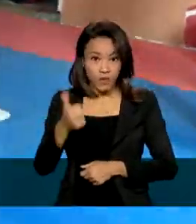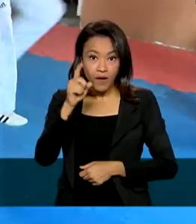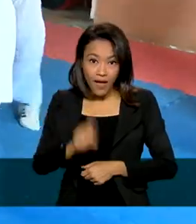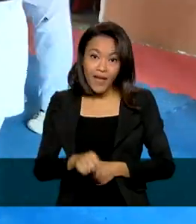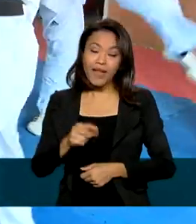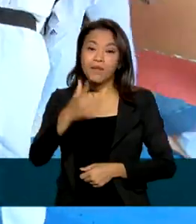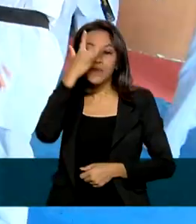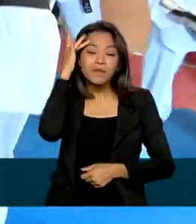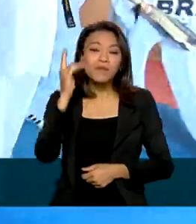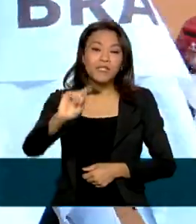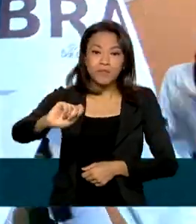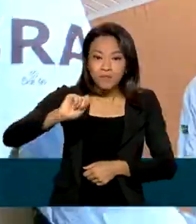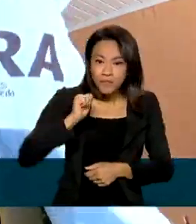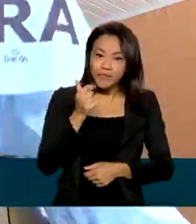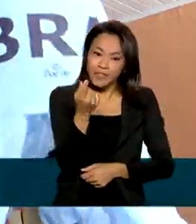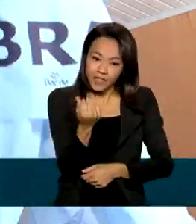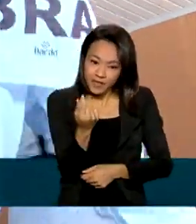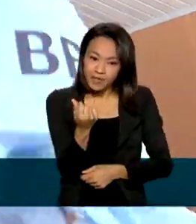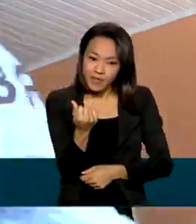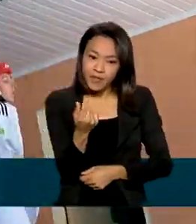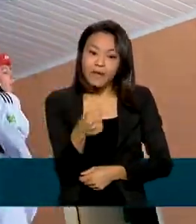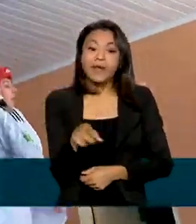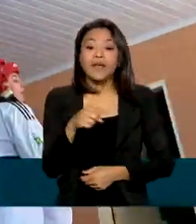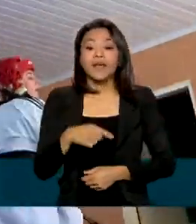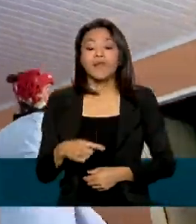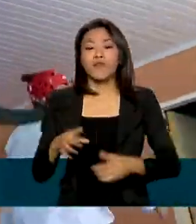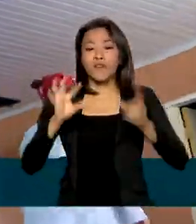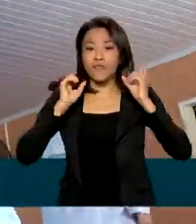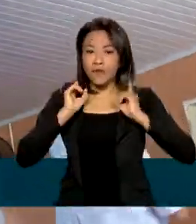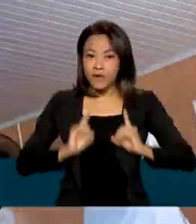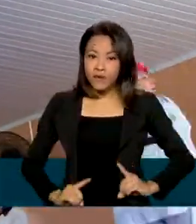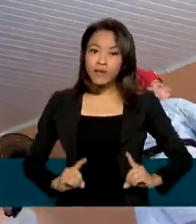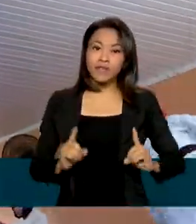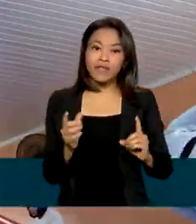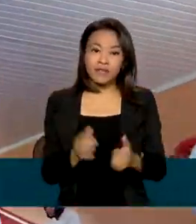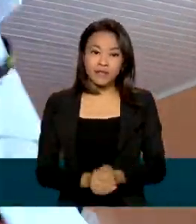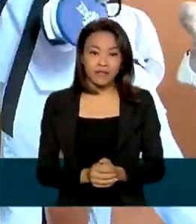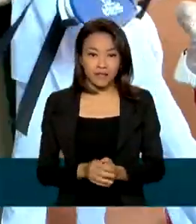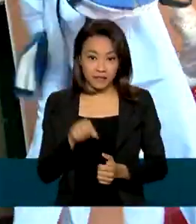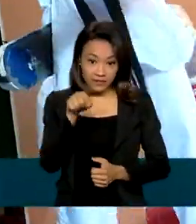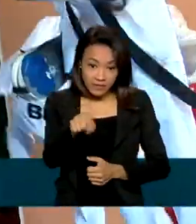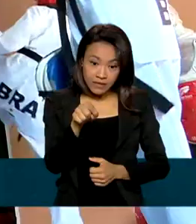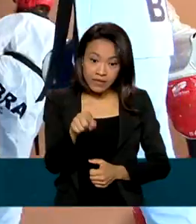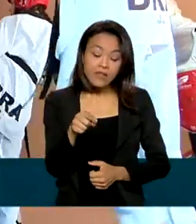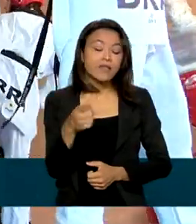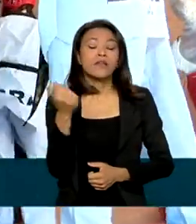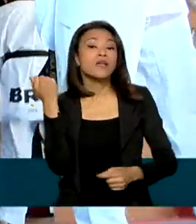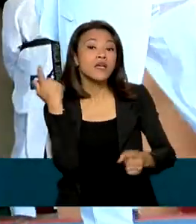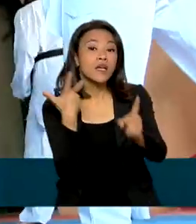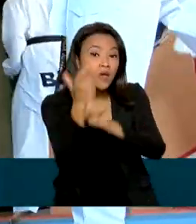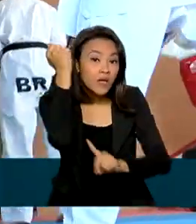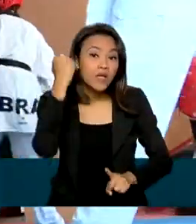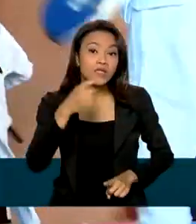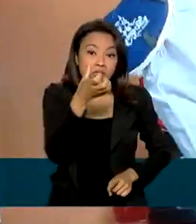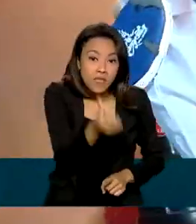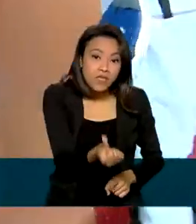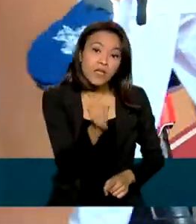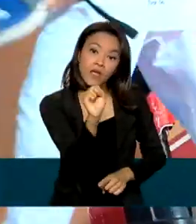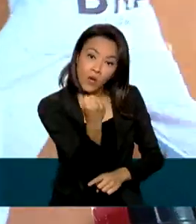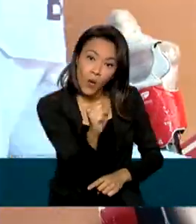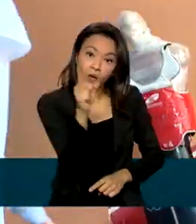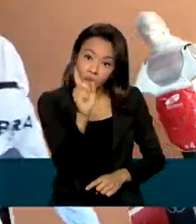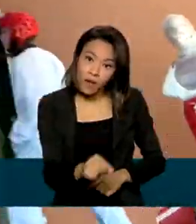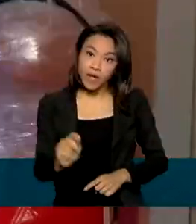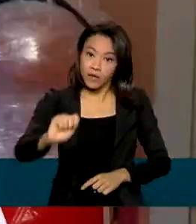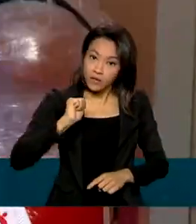bolsistas do programa. E nas Paralimpíadas, das 72 medalhas conquistadas, 68 eram do